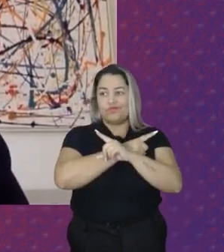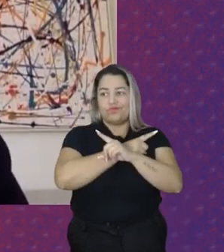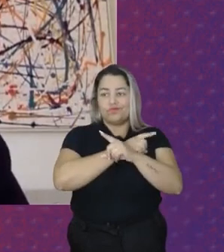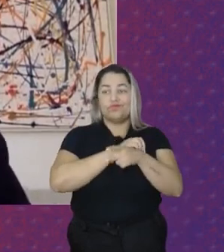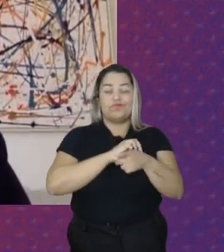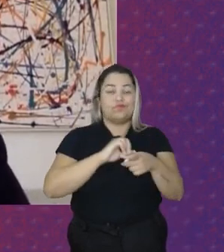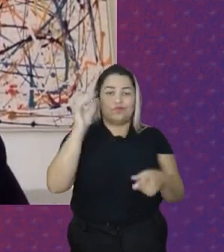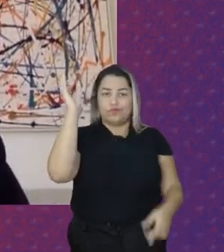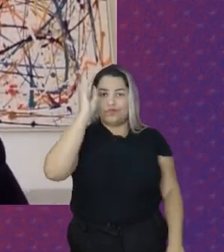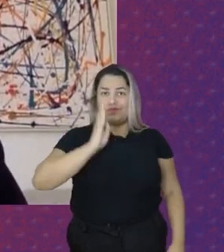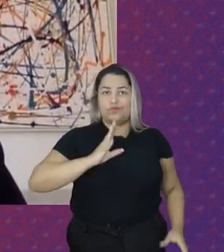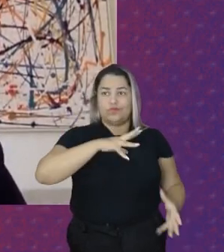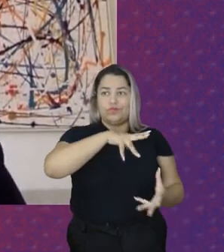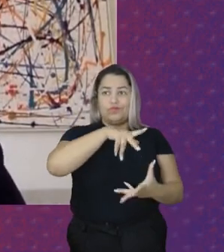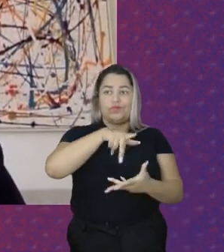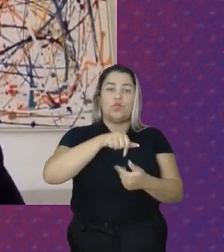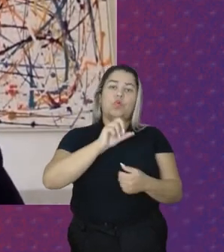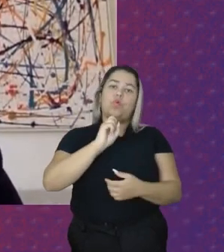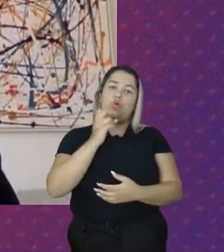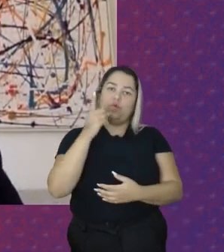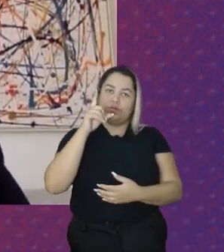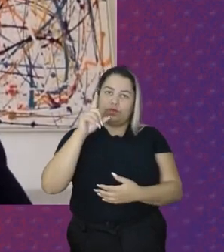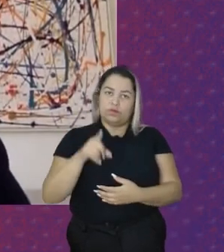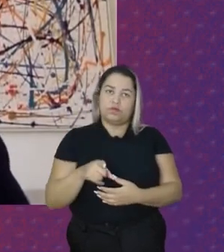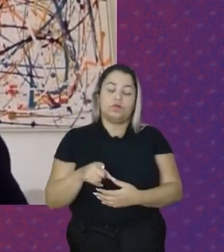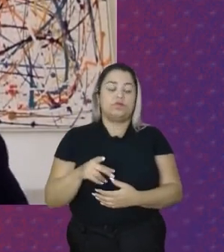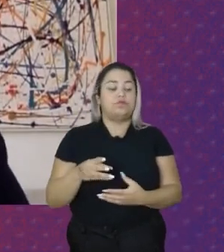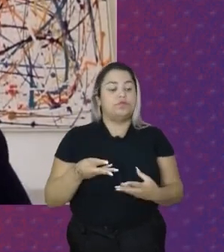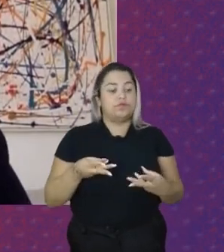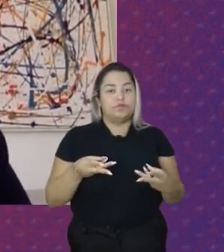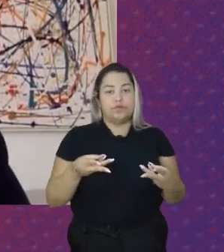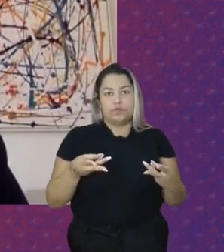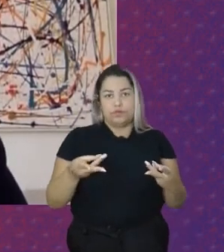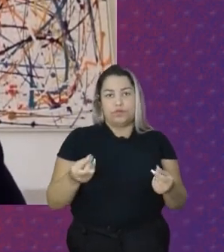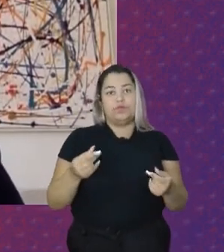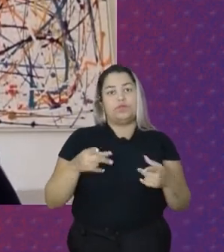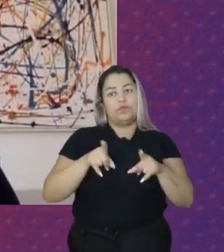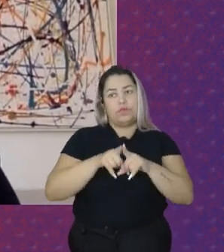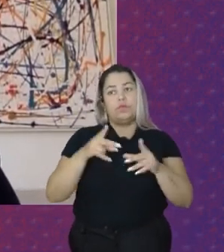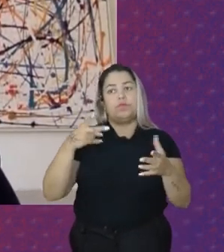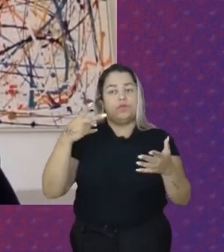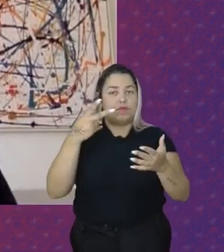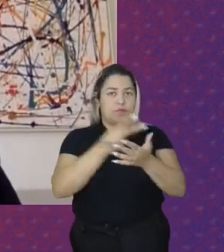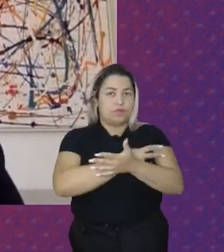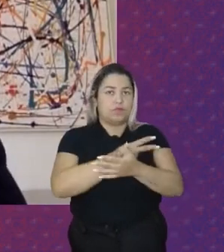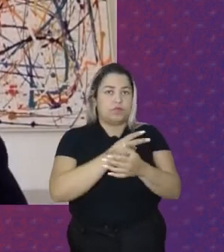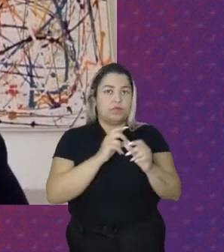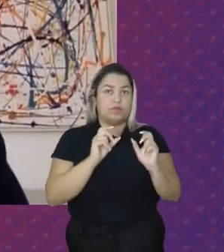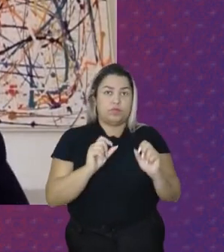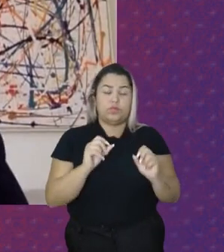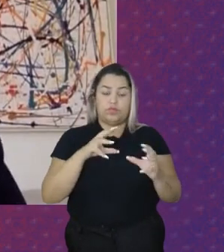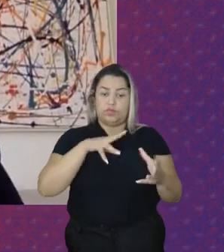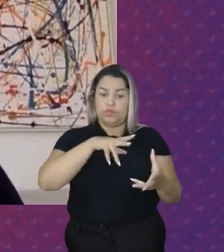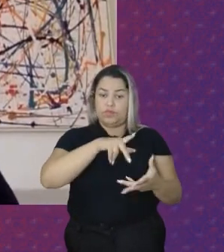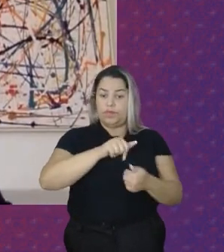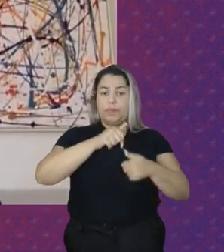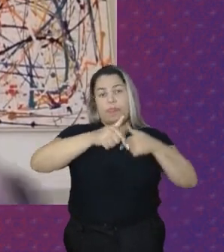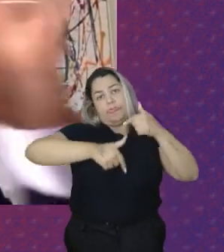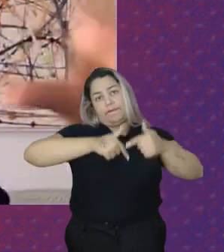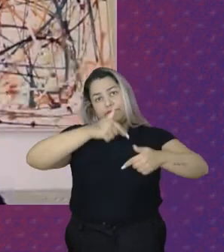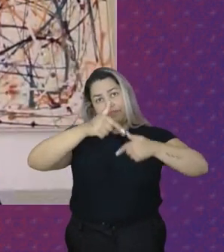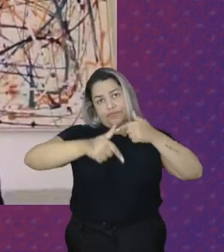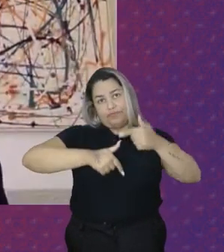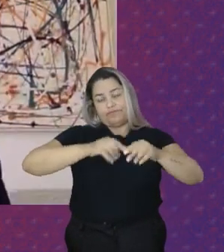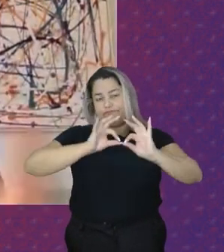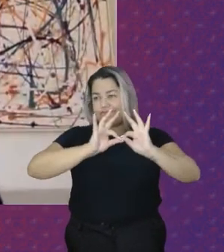Brasil E no mundo Ou seja Muitas das ocorrências No mundo do trabalho Que se